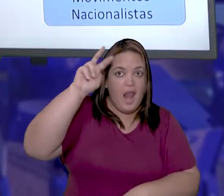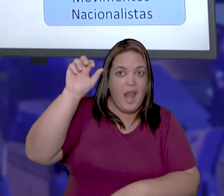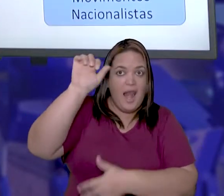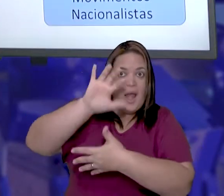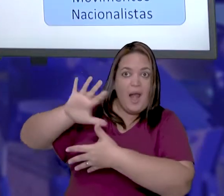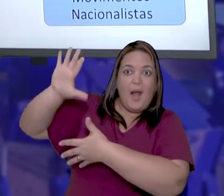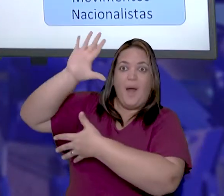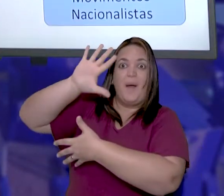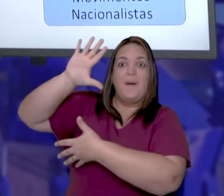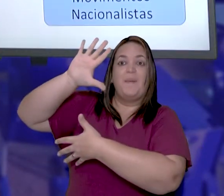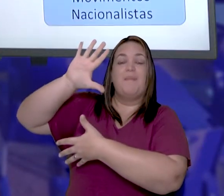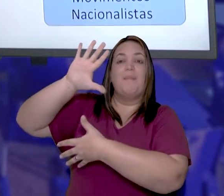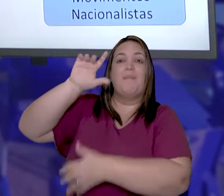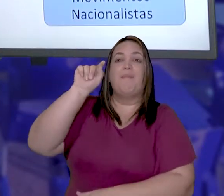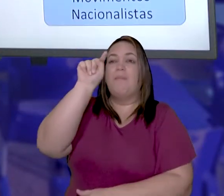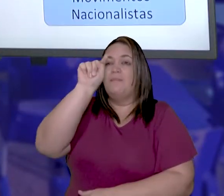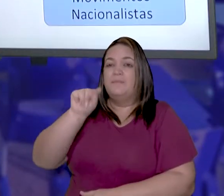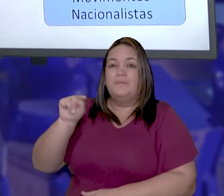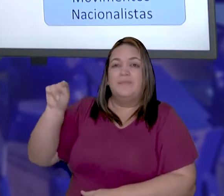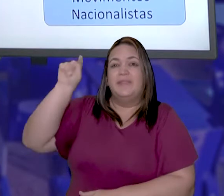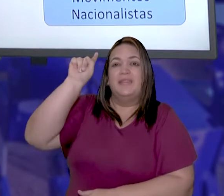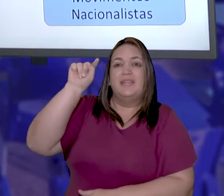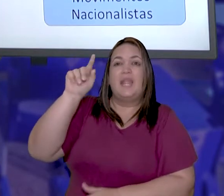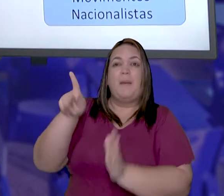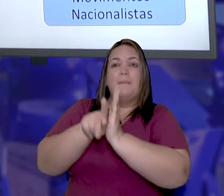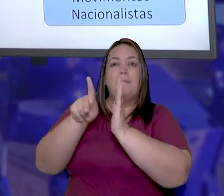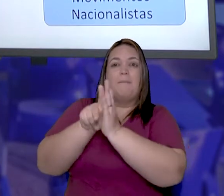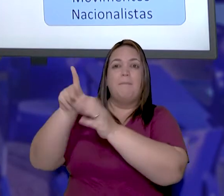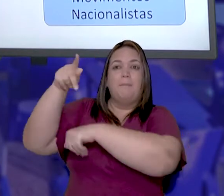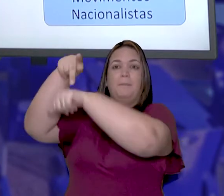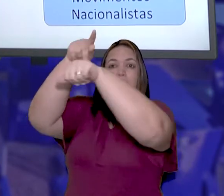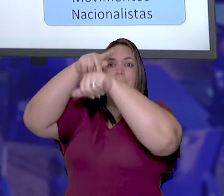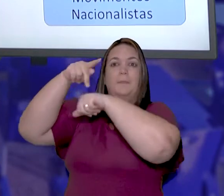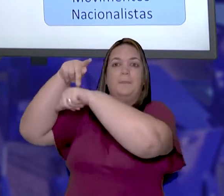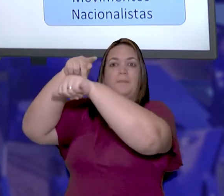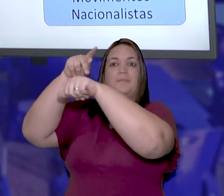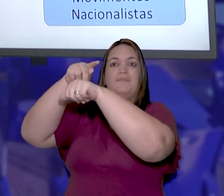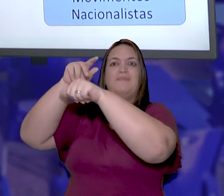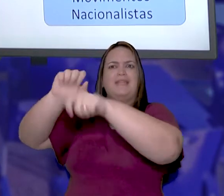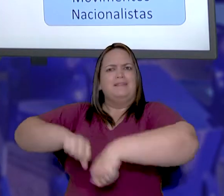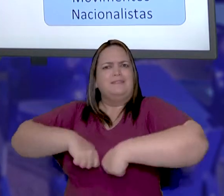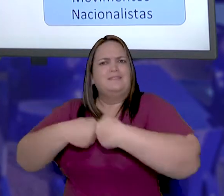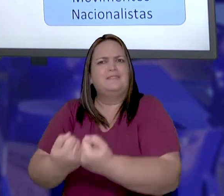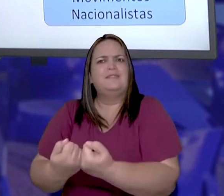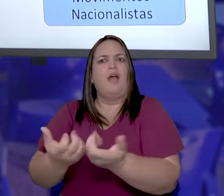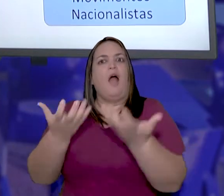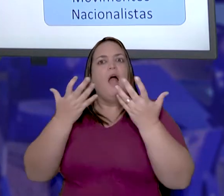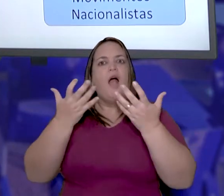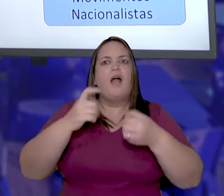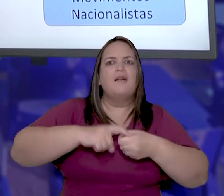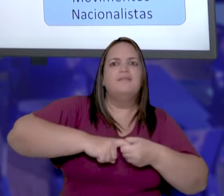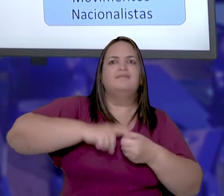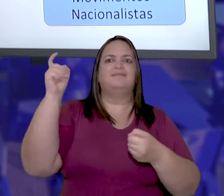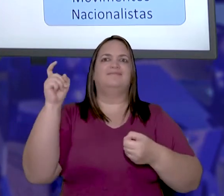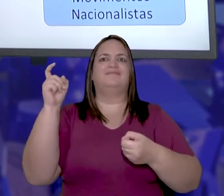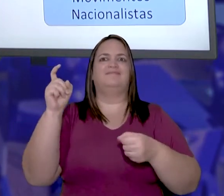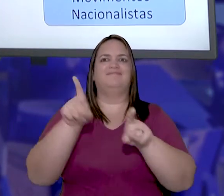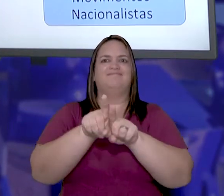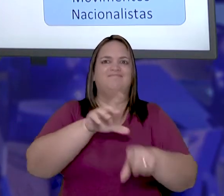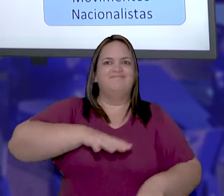Cada pontinho representava uma nação que buscava autonomia e soberania territorial.